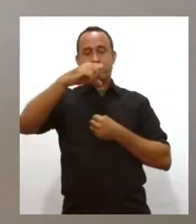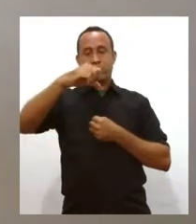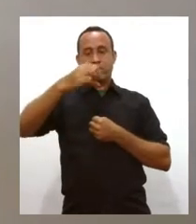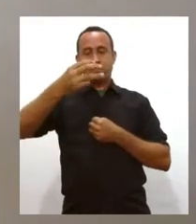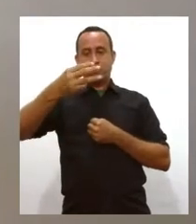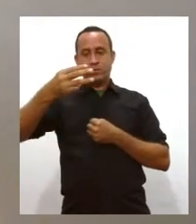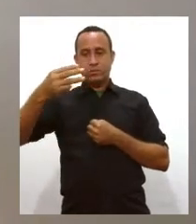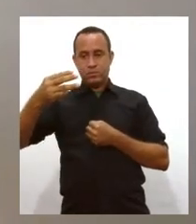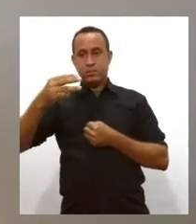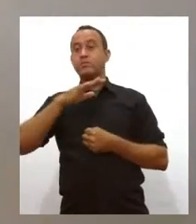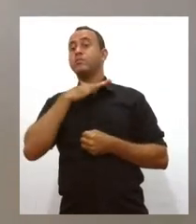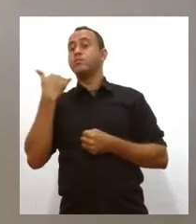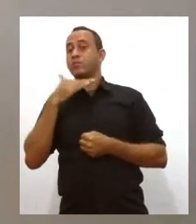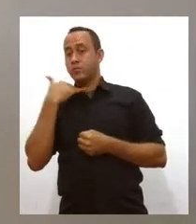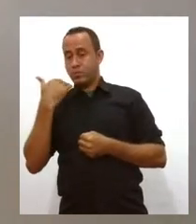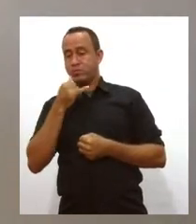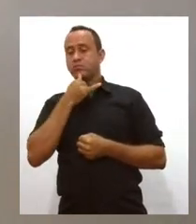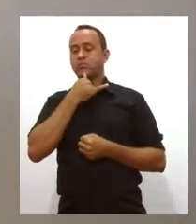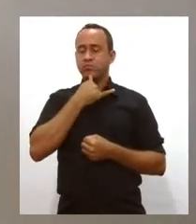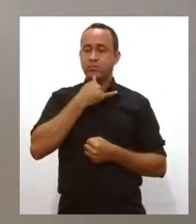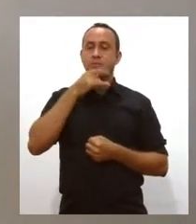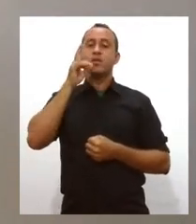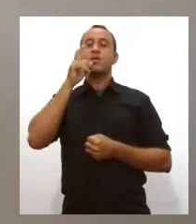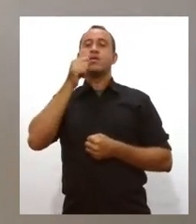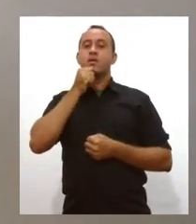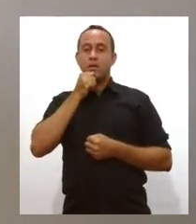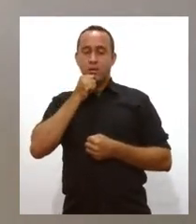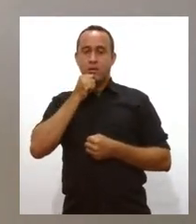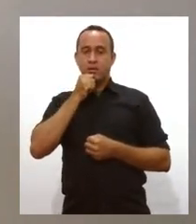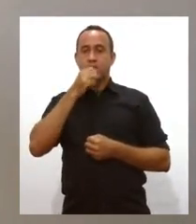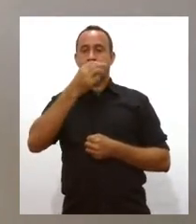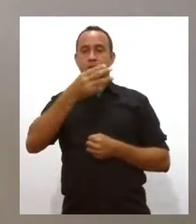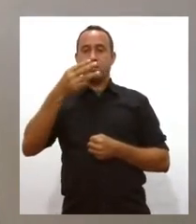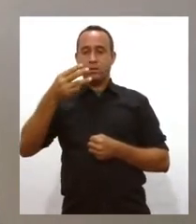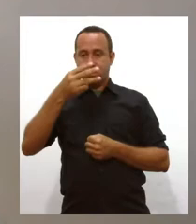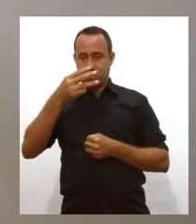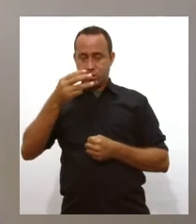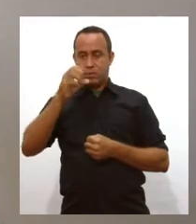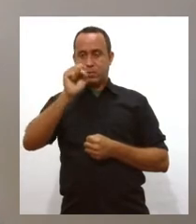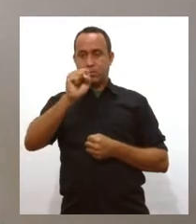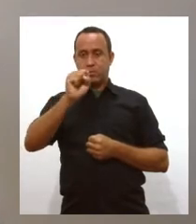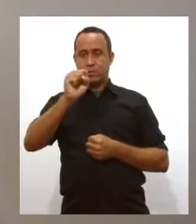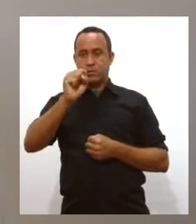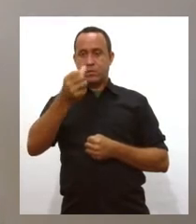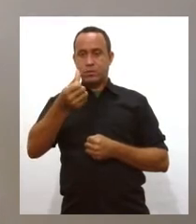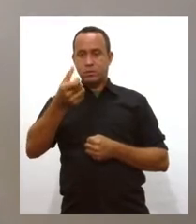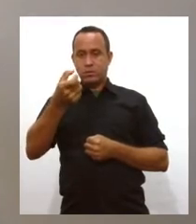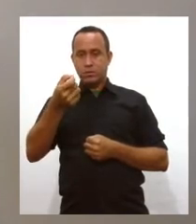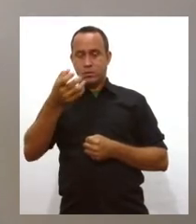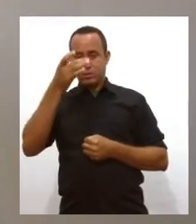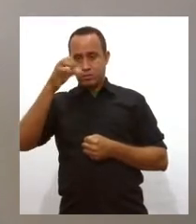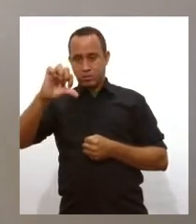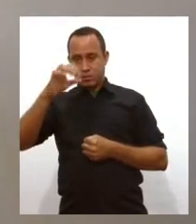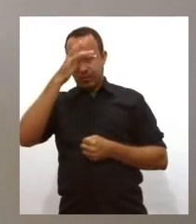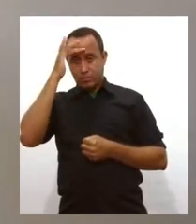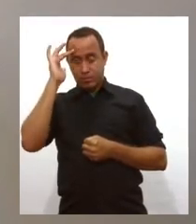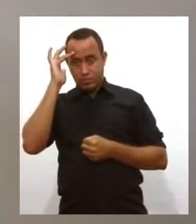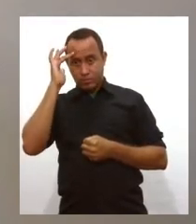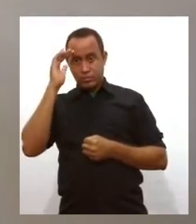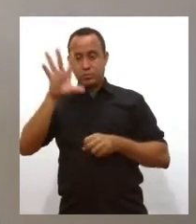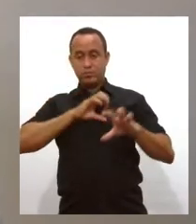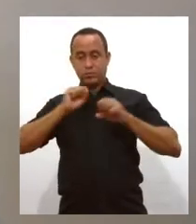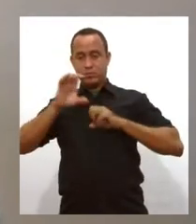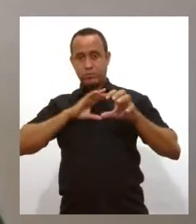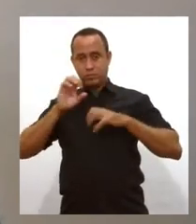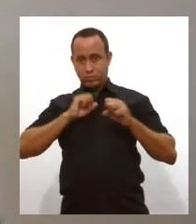mortes, infelizmente. O total em Aracaju é de 33.869 pessoas que já foram infectadas. As